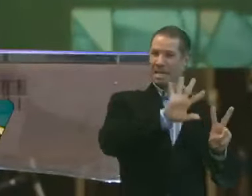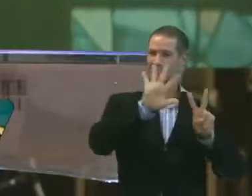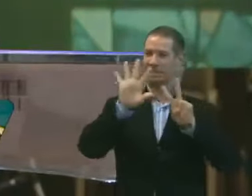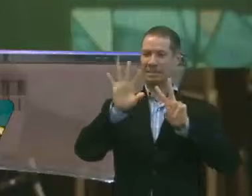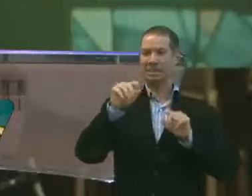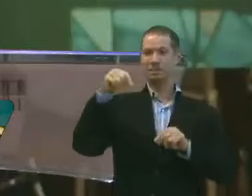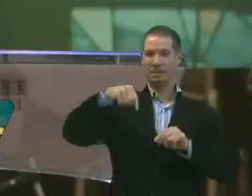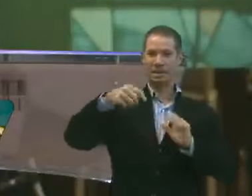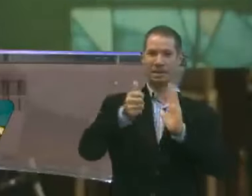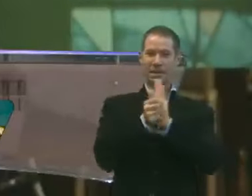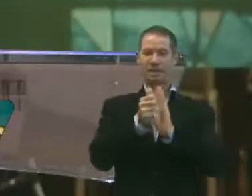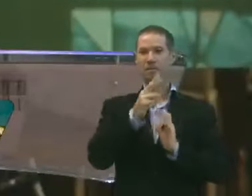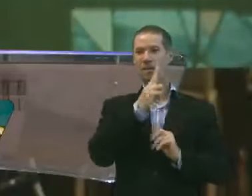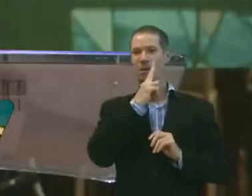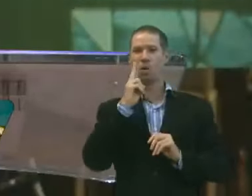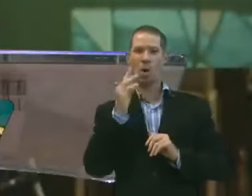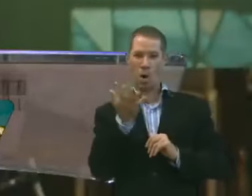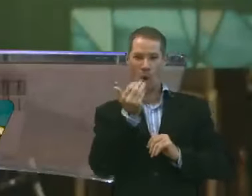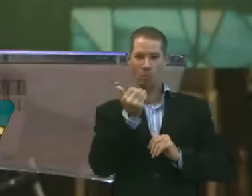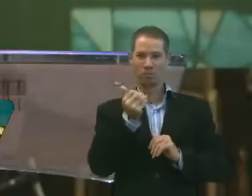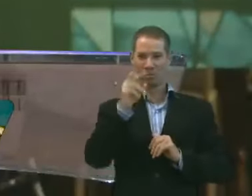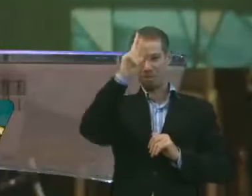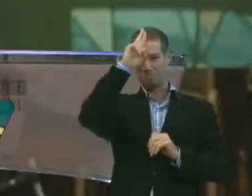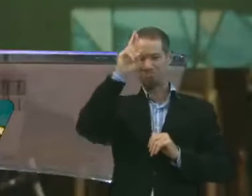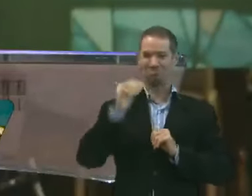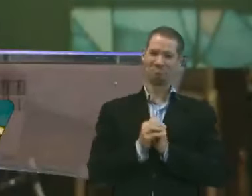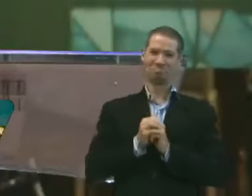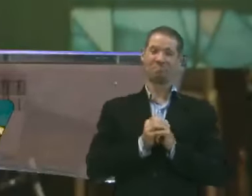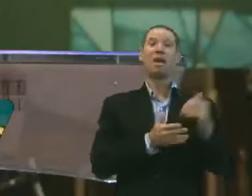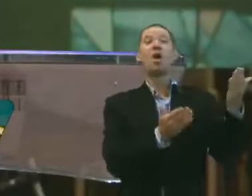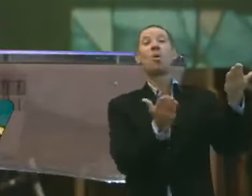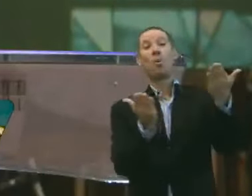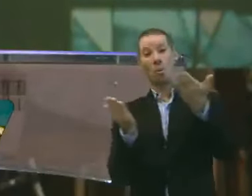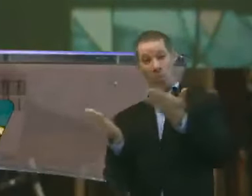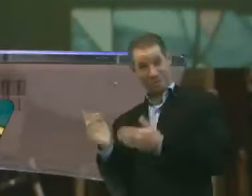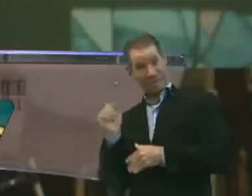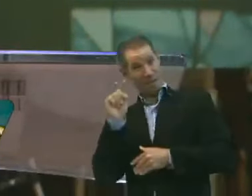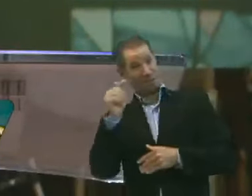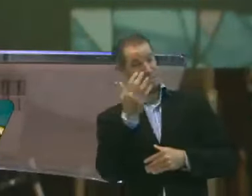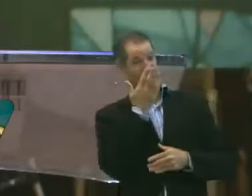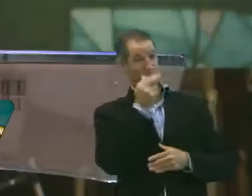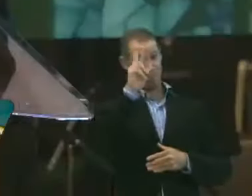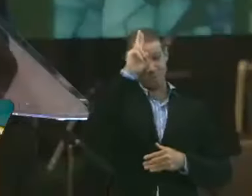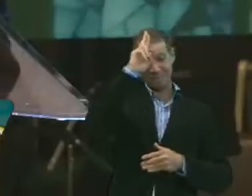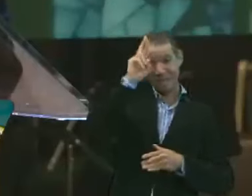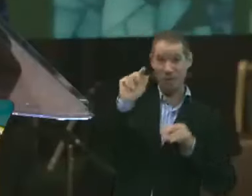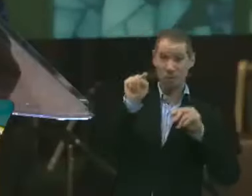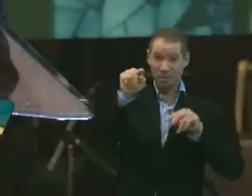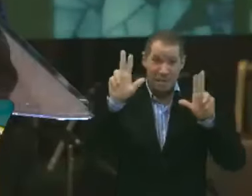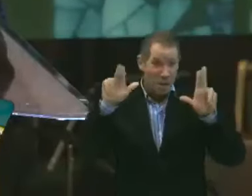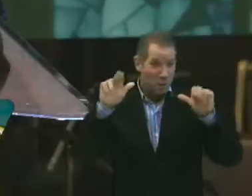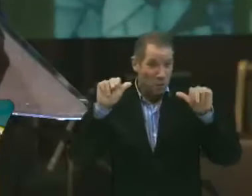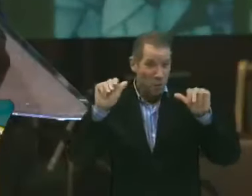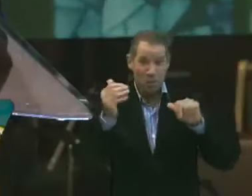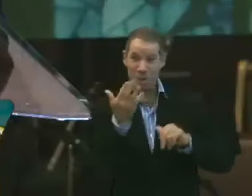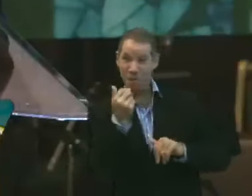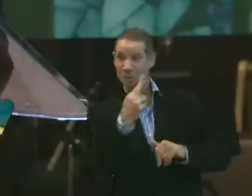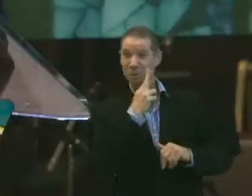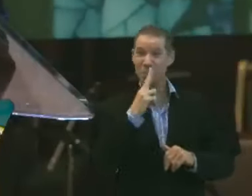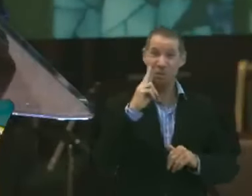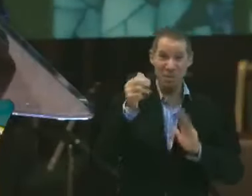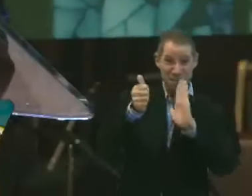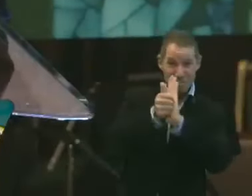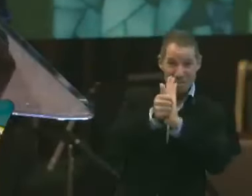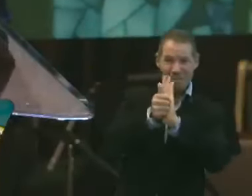na igreja. Eu vim almoçar aqui na igreja. E por sinal eu quero convidar você a almoçar aqui na igreja. Você que nunca almoçou no restaurante da igreja.